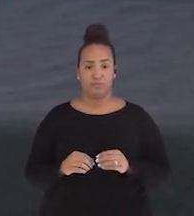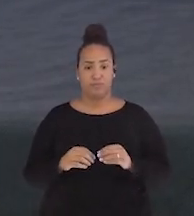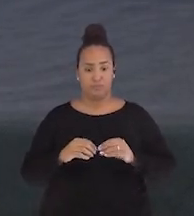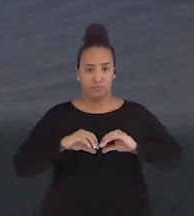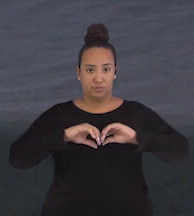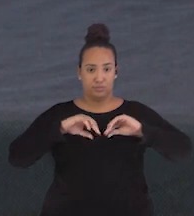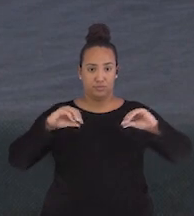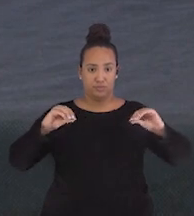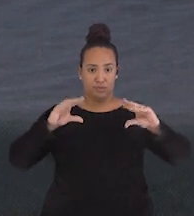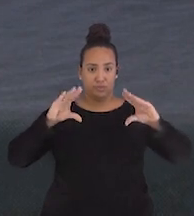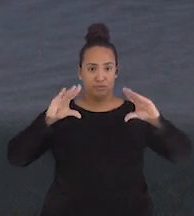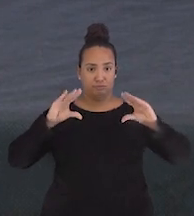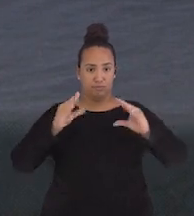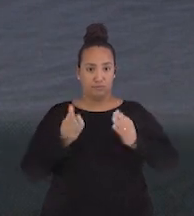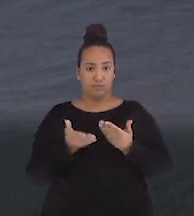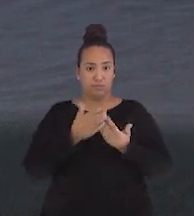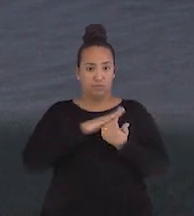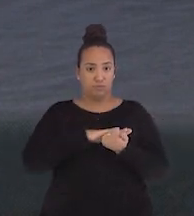no meio.